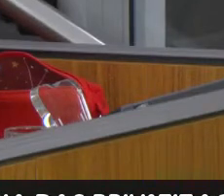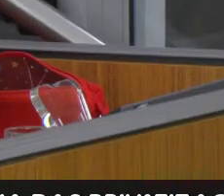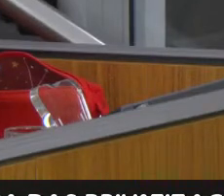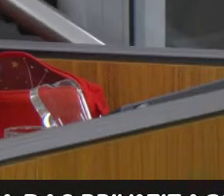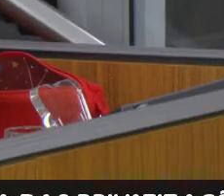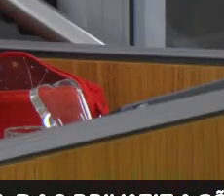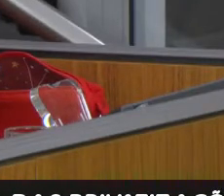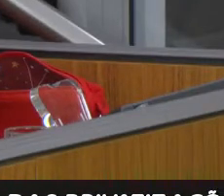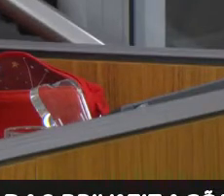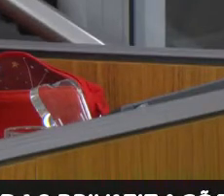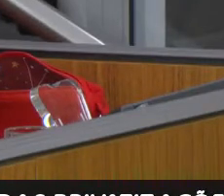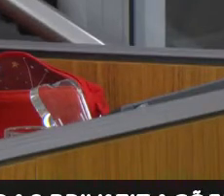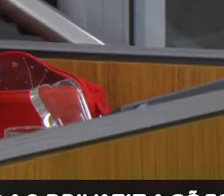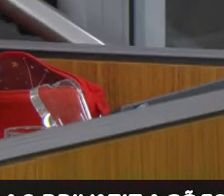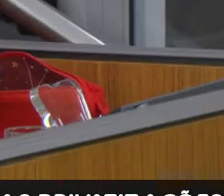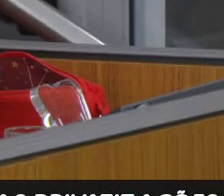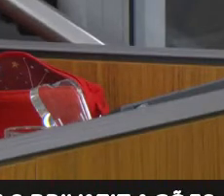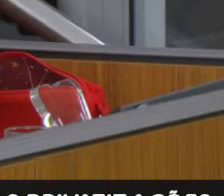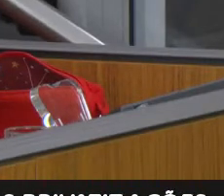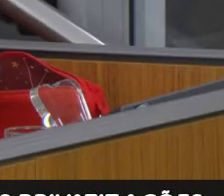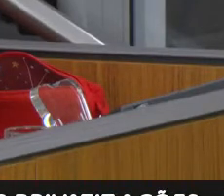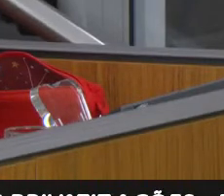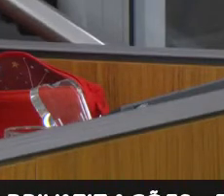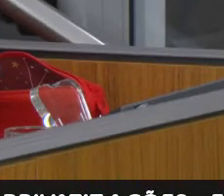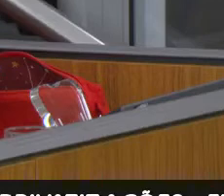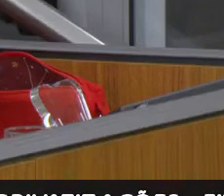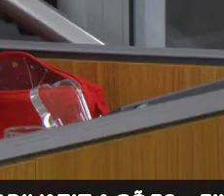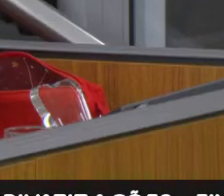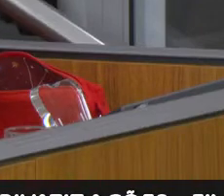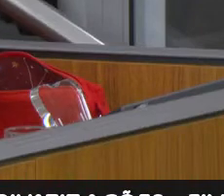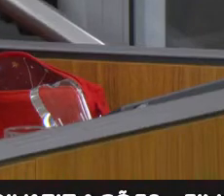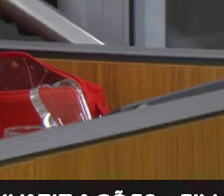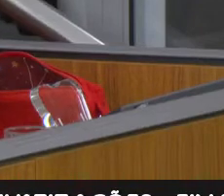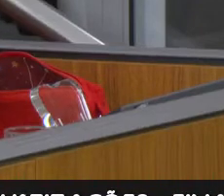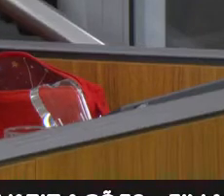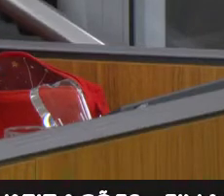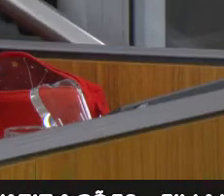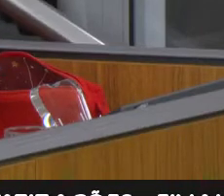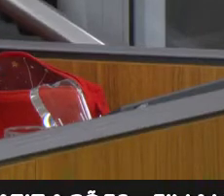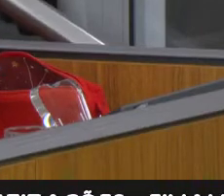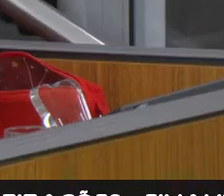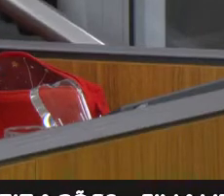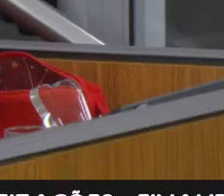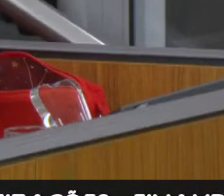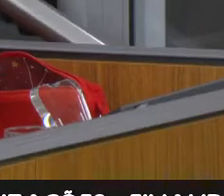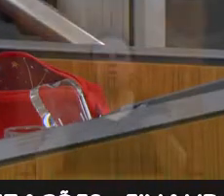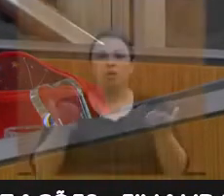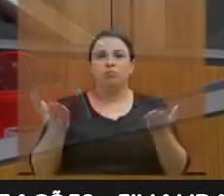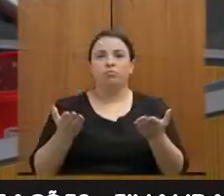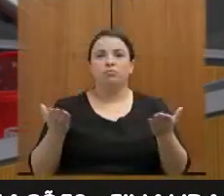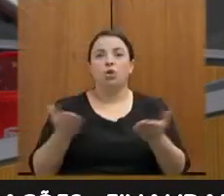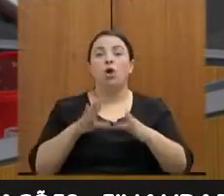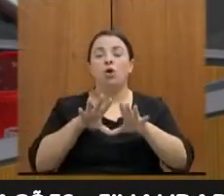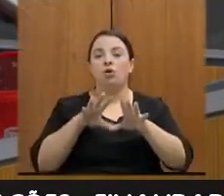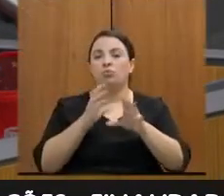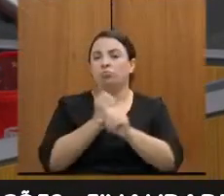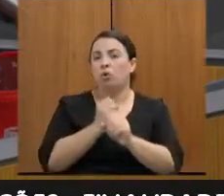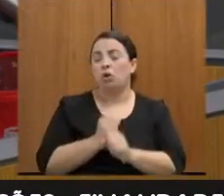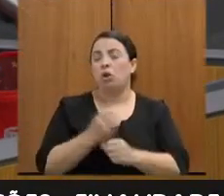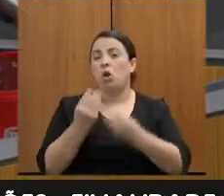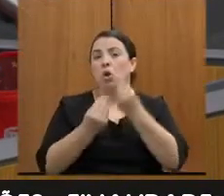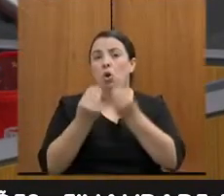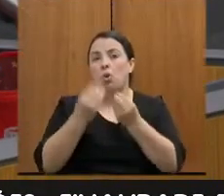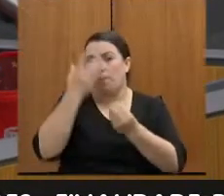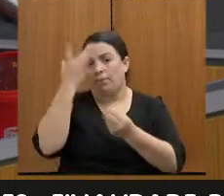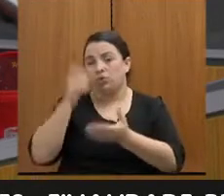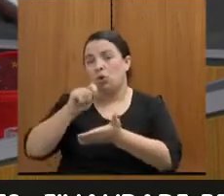é convocado, na educação, a média de rendimento dele é de R$.916,63. O